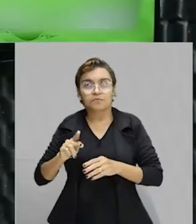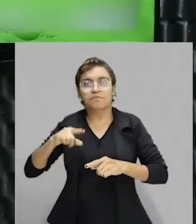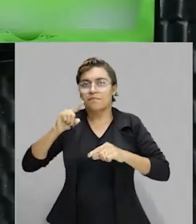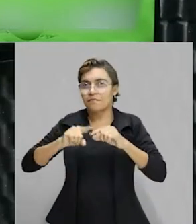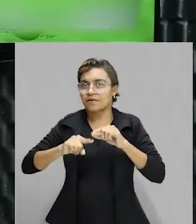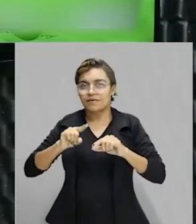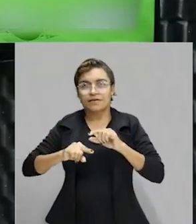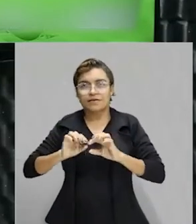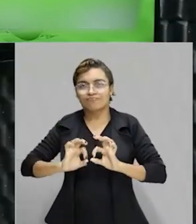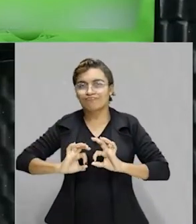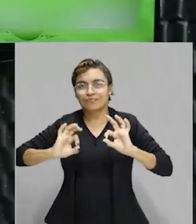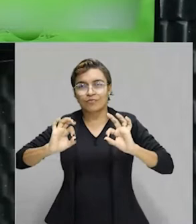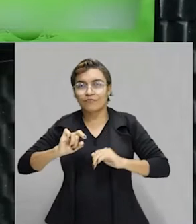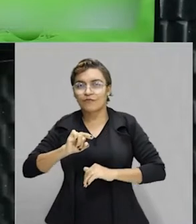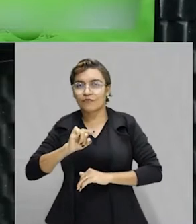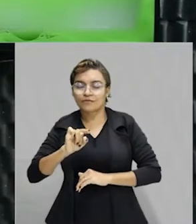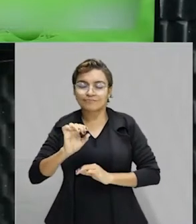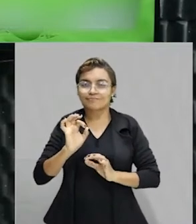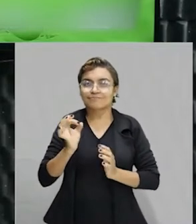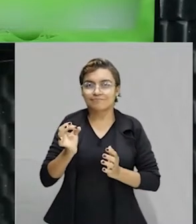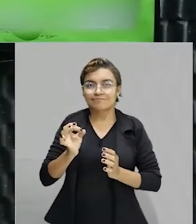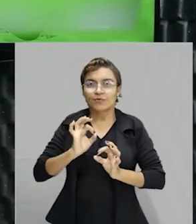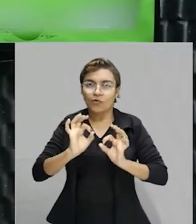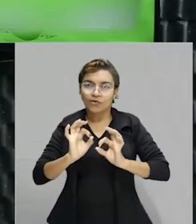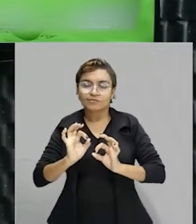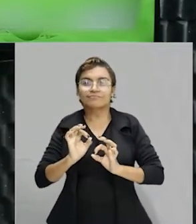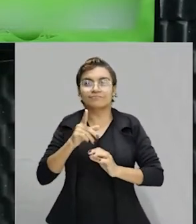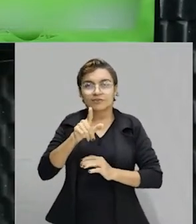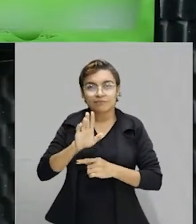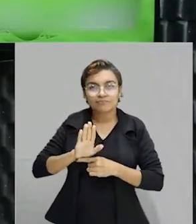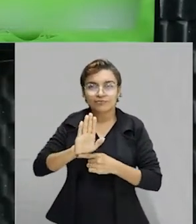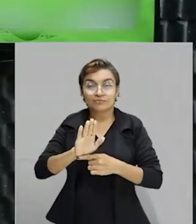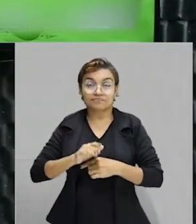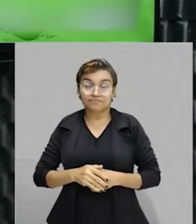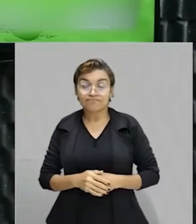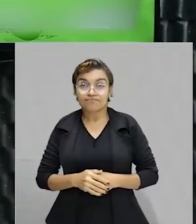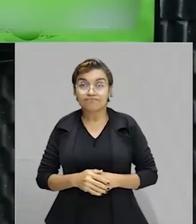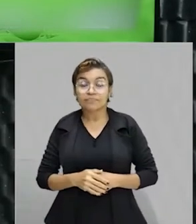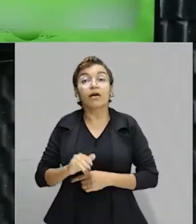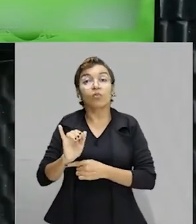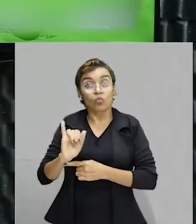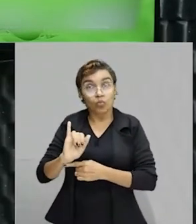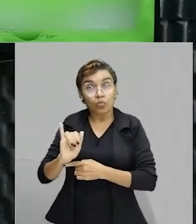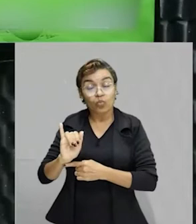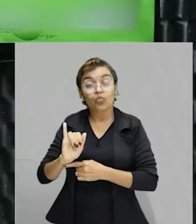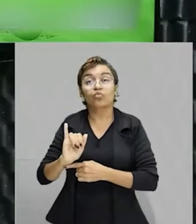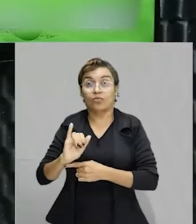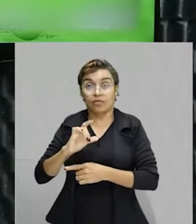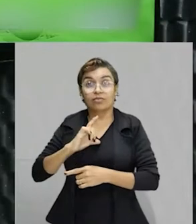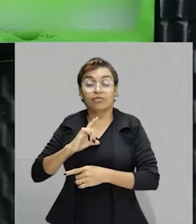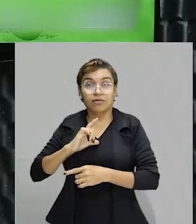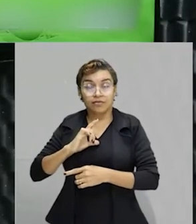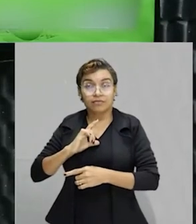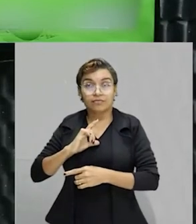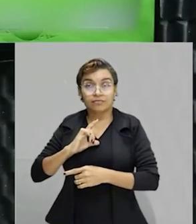muito bem organizado para você estudar, te preparar e está tudo à tua disposição. Aonde mesmo? Lá no YouTube, lá no nosso canal do YouTube está